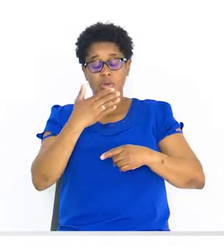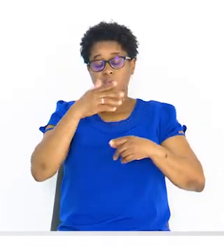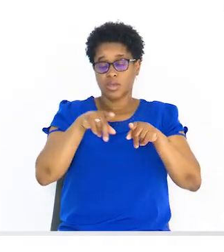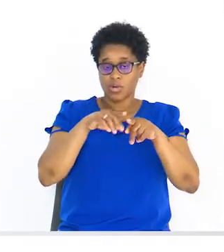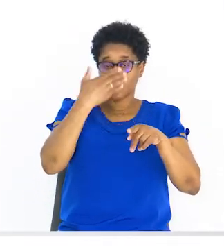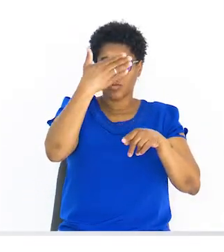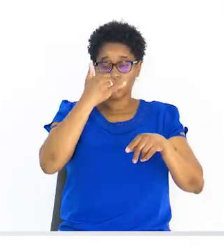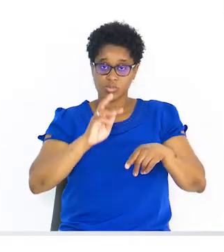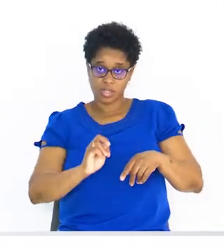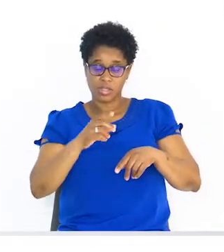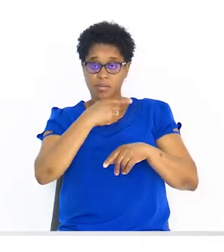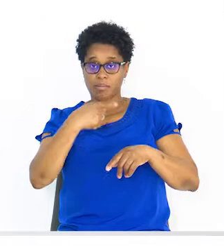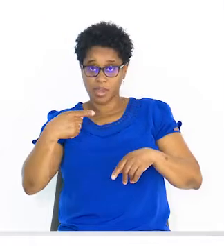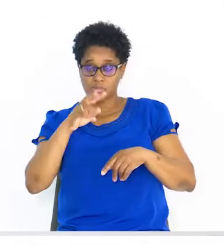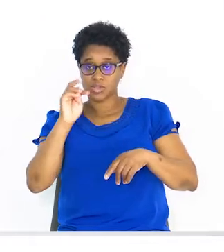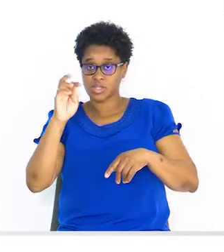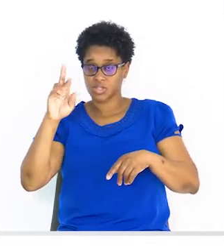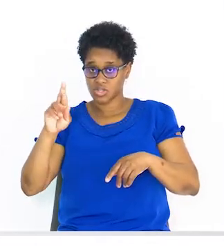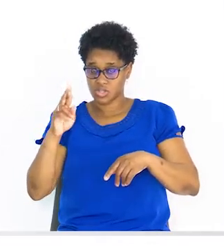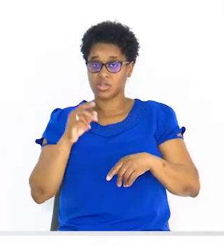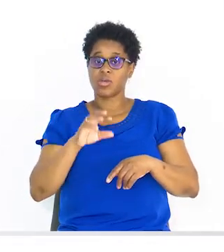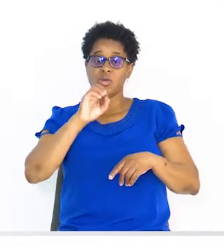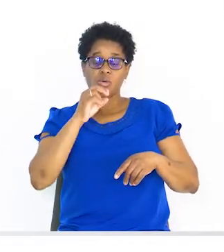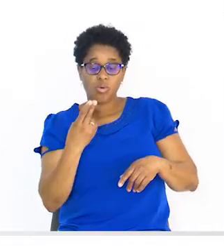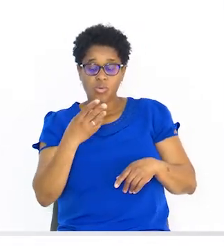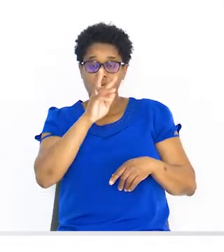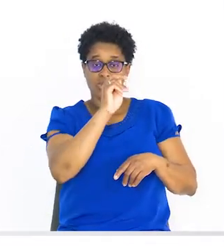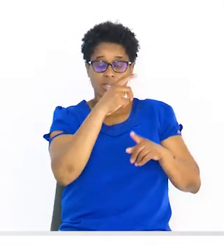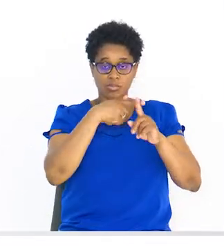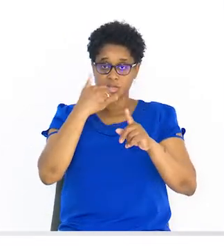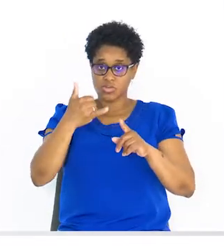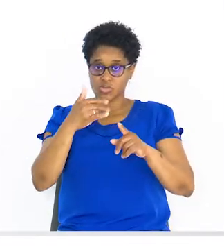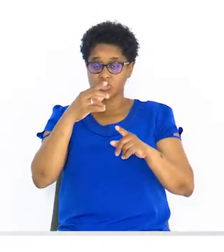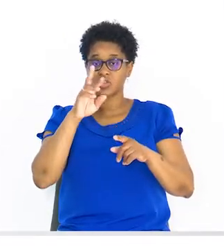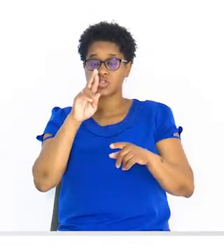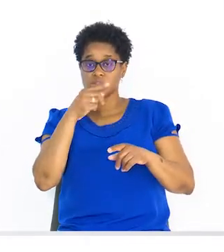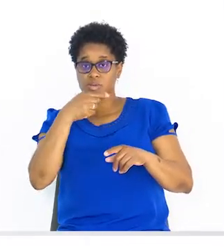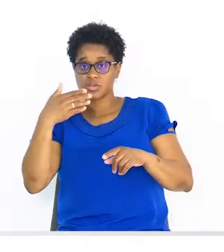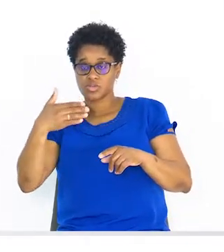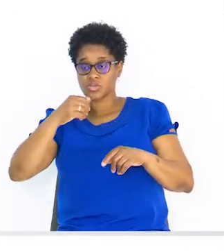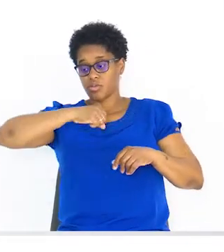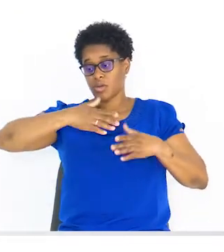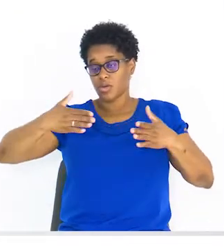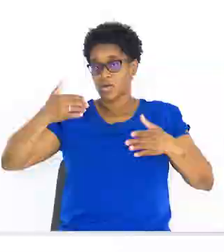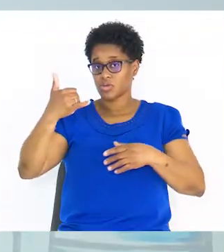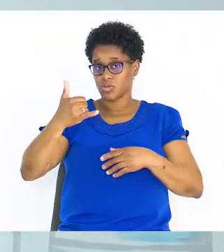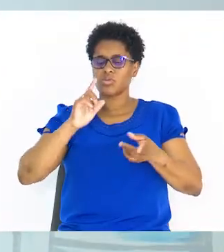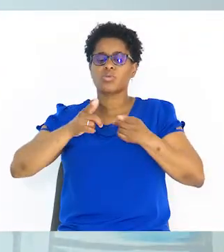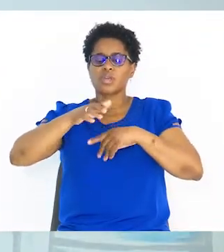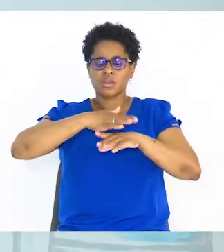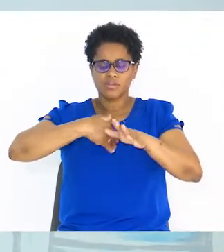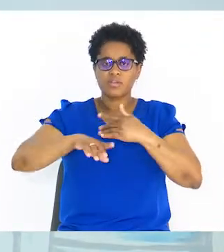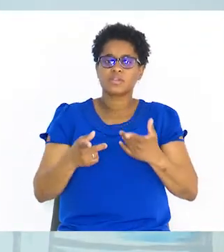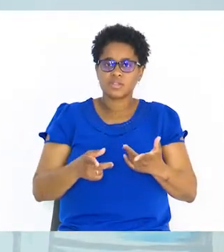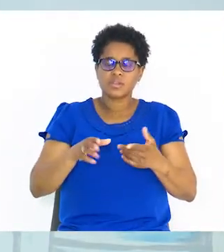3 menos 3x. Ou 3 mais 2x menos 1 maior que 2. O é